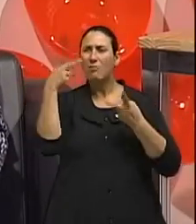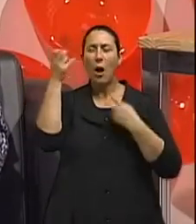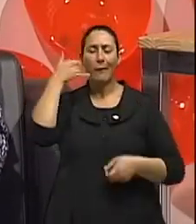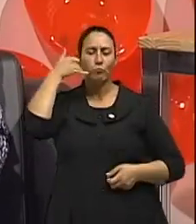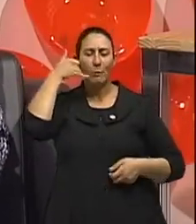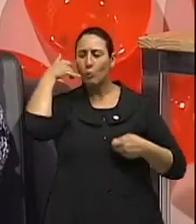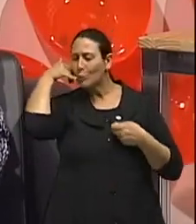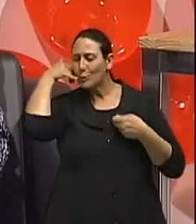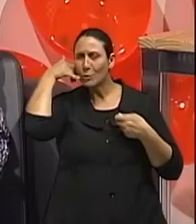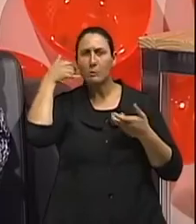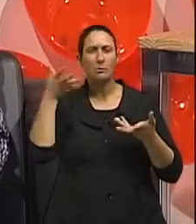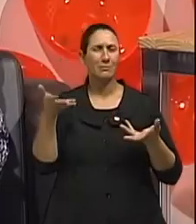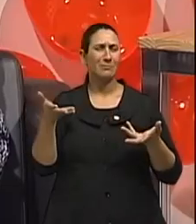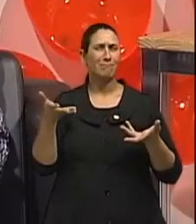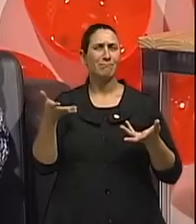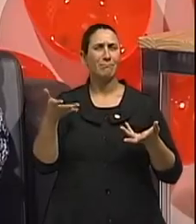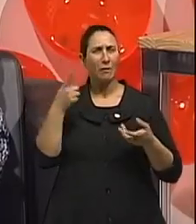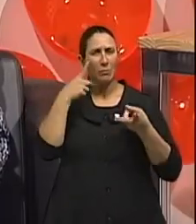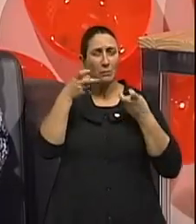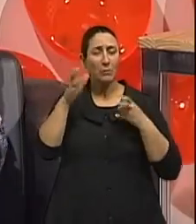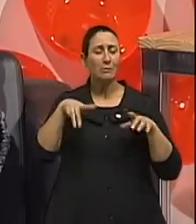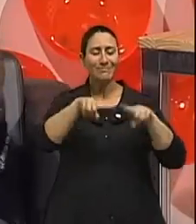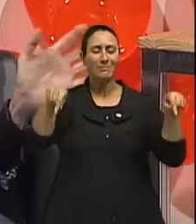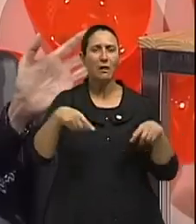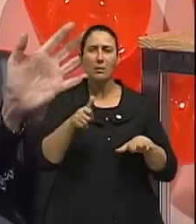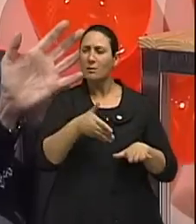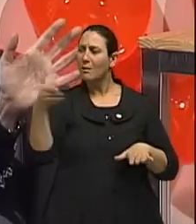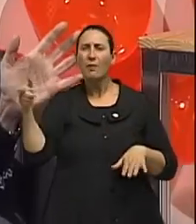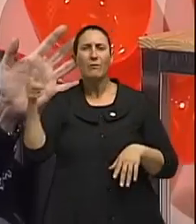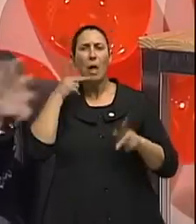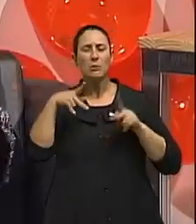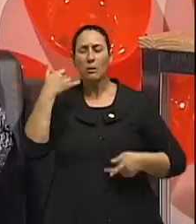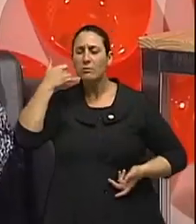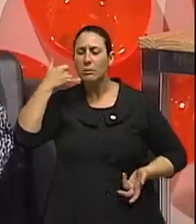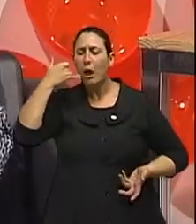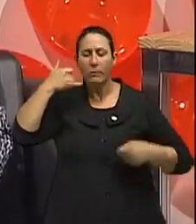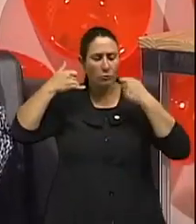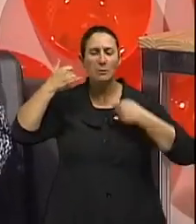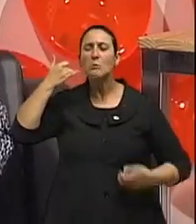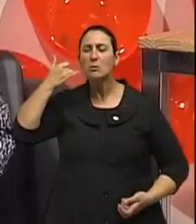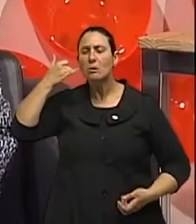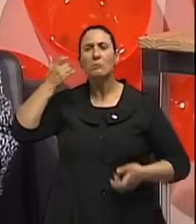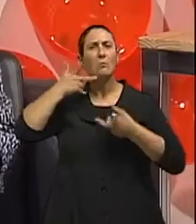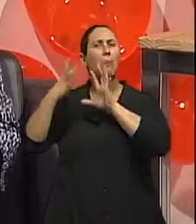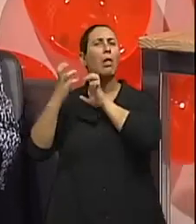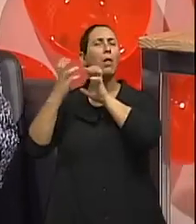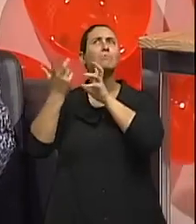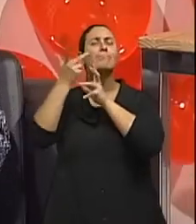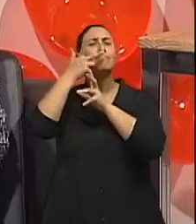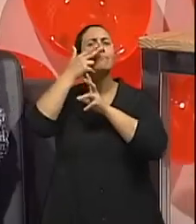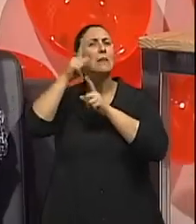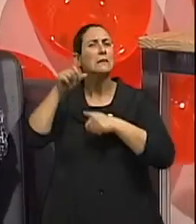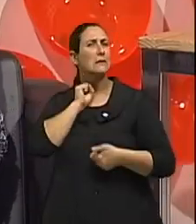falando no celular, e pelo que a gente ouve da mesa do lado, a conversa não é nada saudável, então aquilo parece que vem embolando,